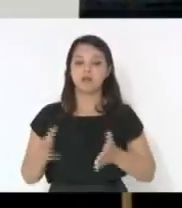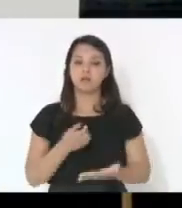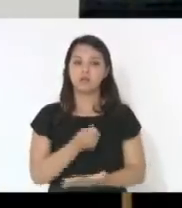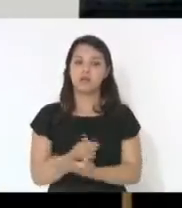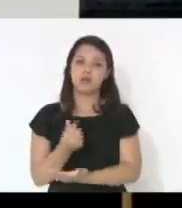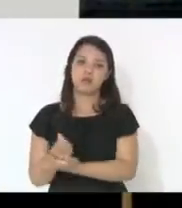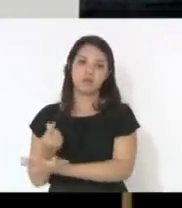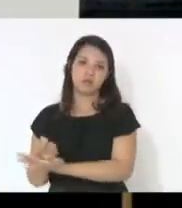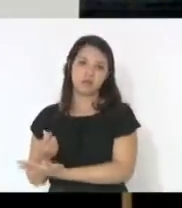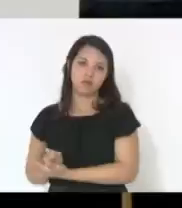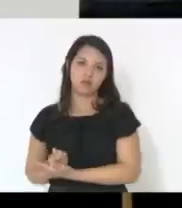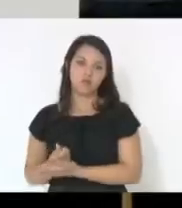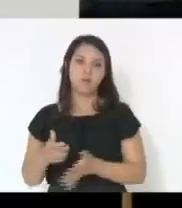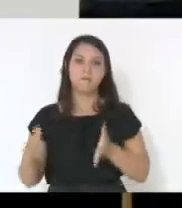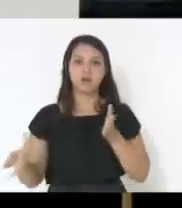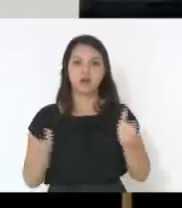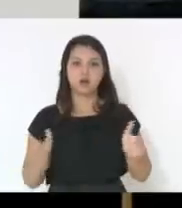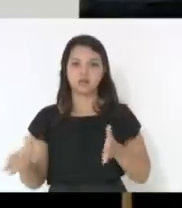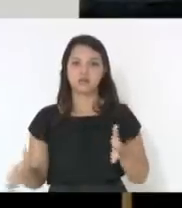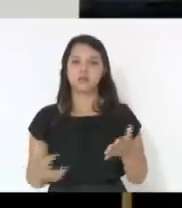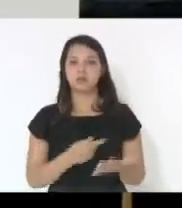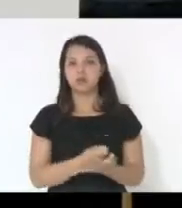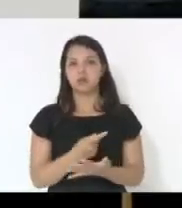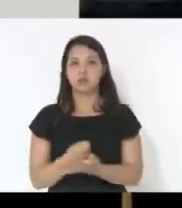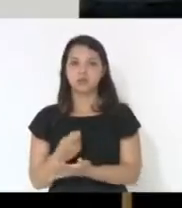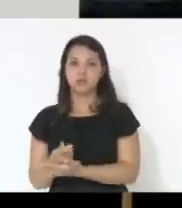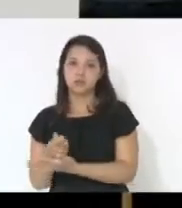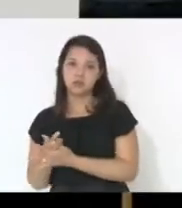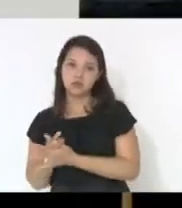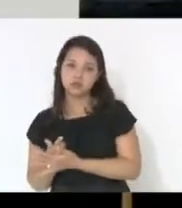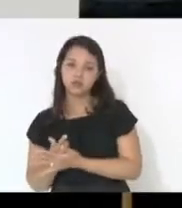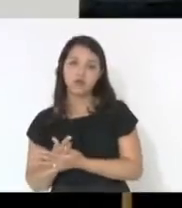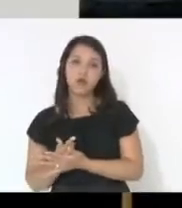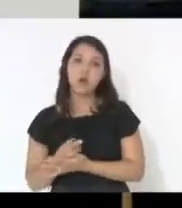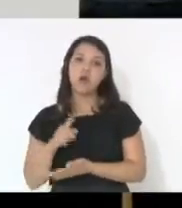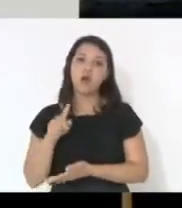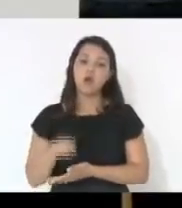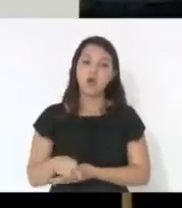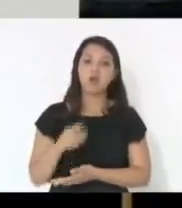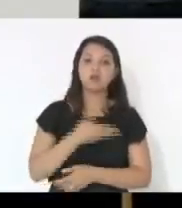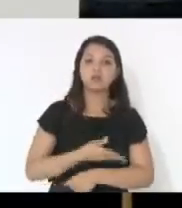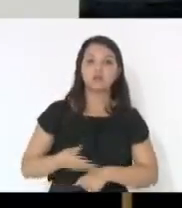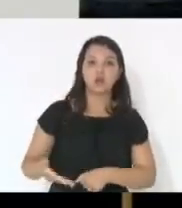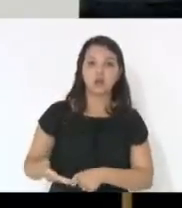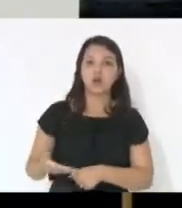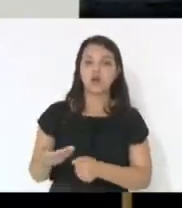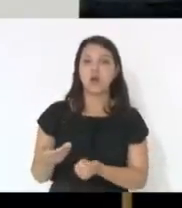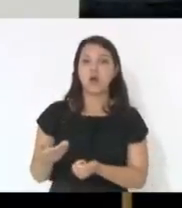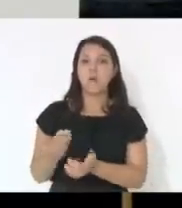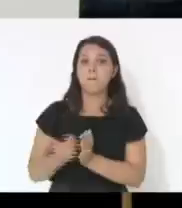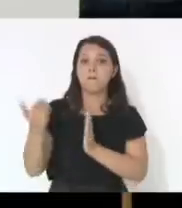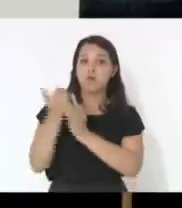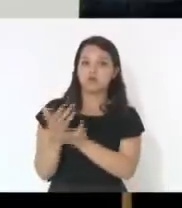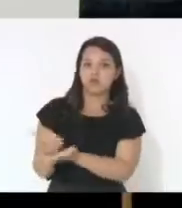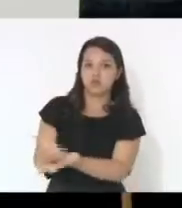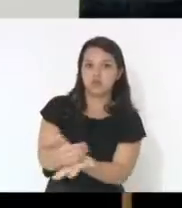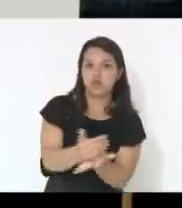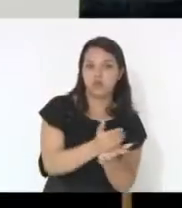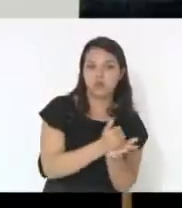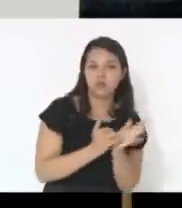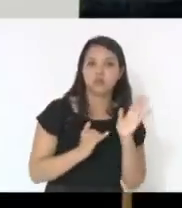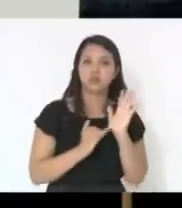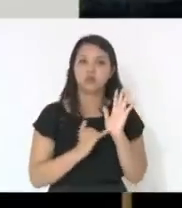Este prazo para pagamento é muito comum numa série de tributos, de recolhimento de tributos que o parlamento tem iniciativa,